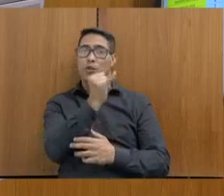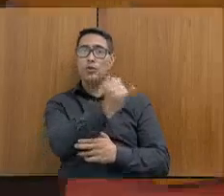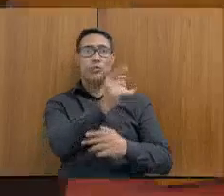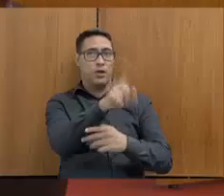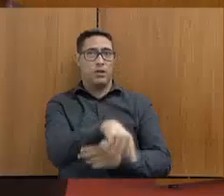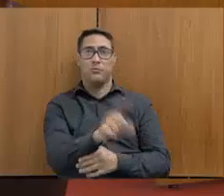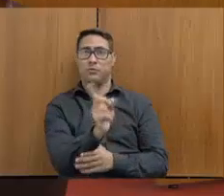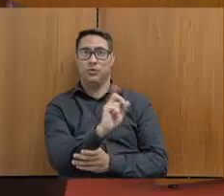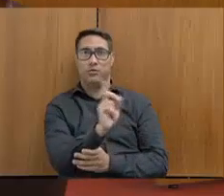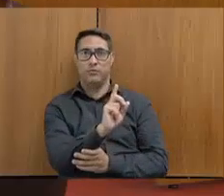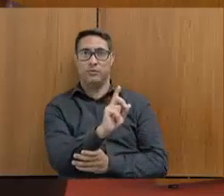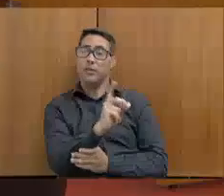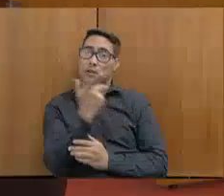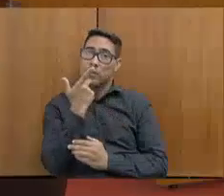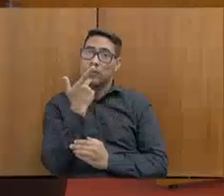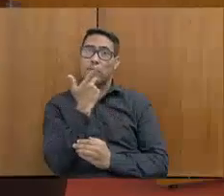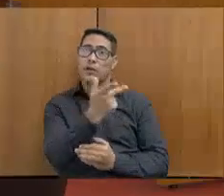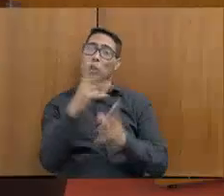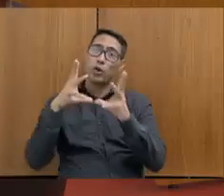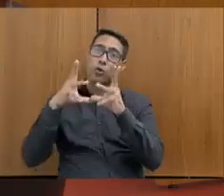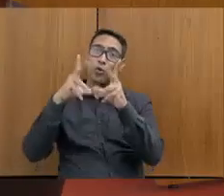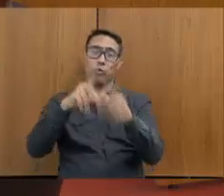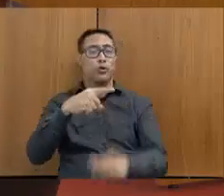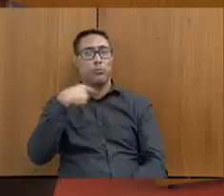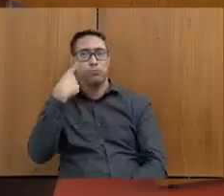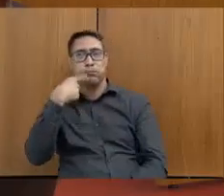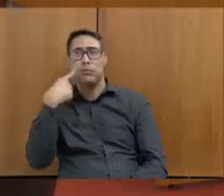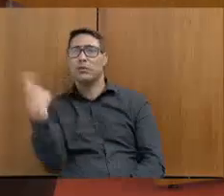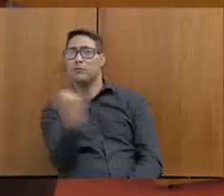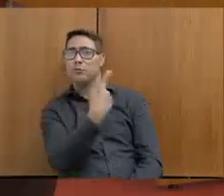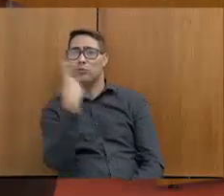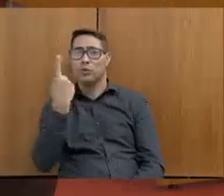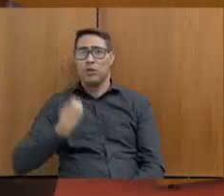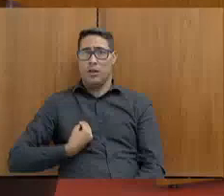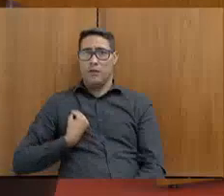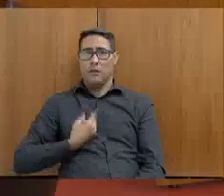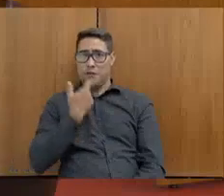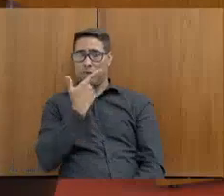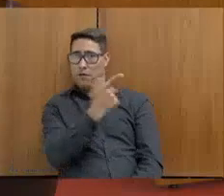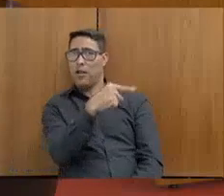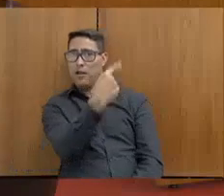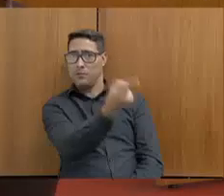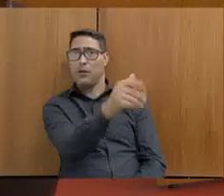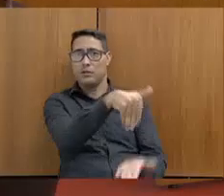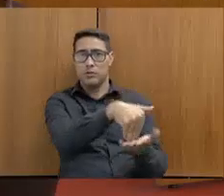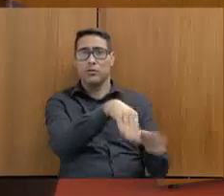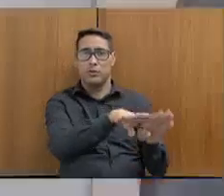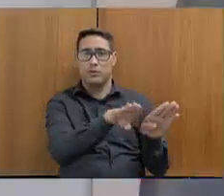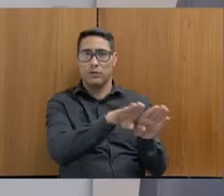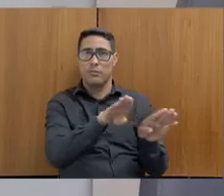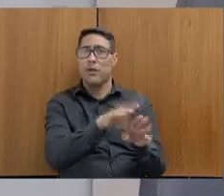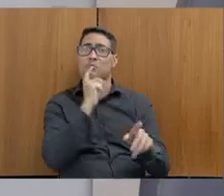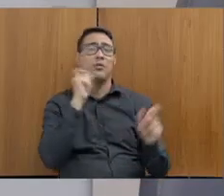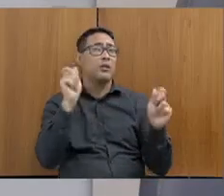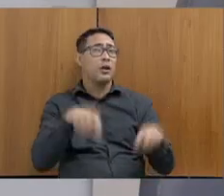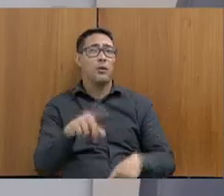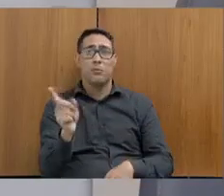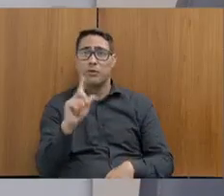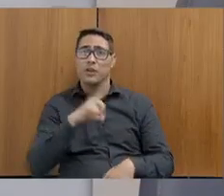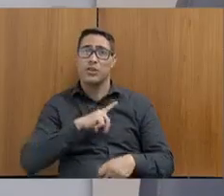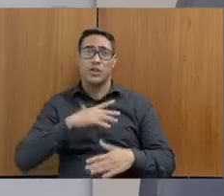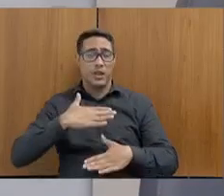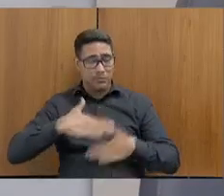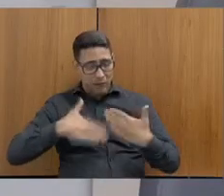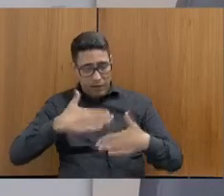é para o senhor, queria dizer para os colegas e deputados que estão aqui, e vou dizer isso lá embaixo daqui a pouco, não é possível a gente avançar em